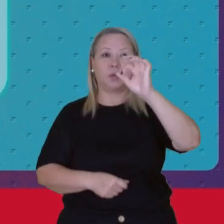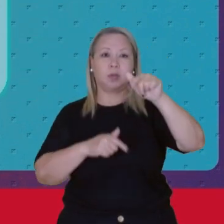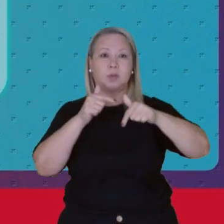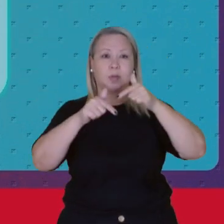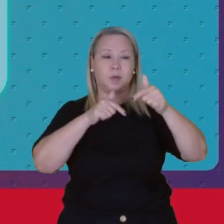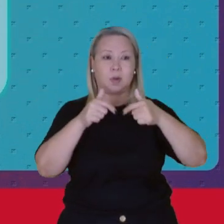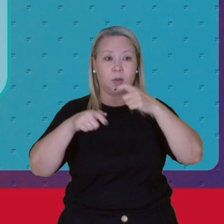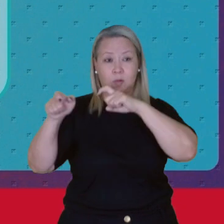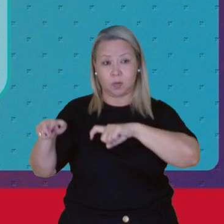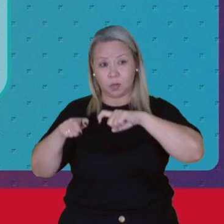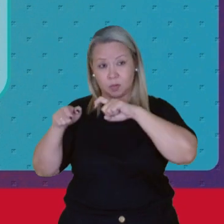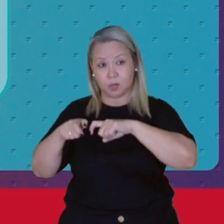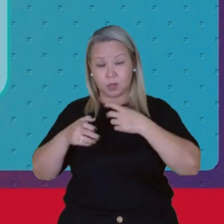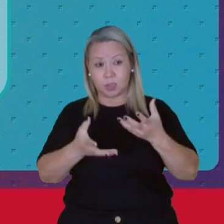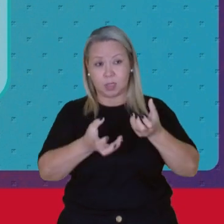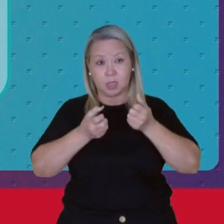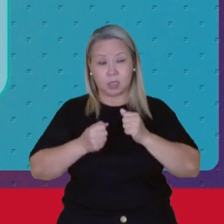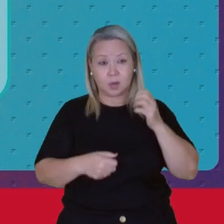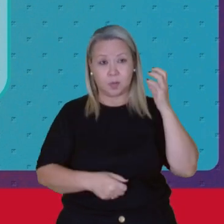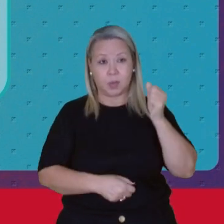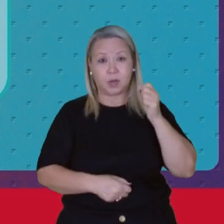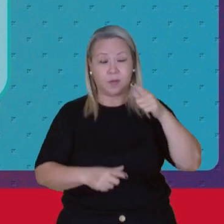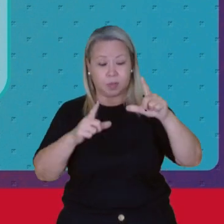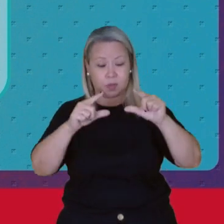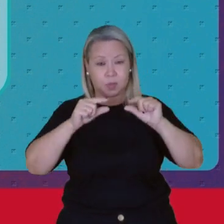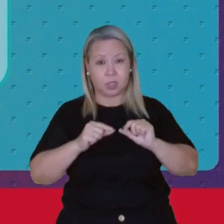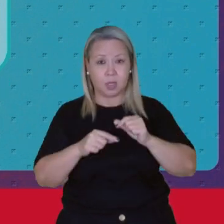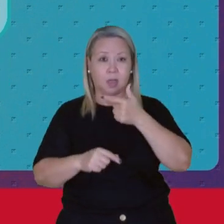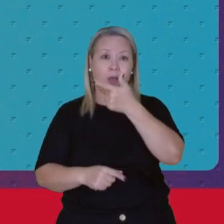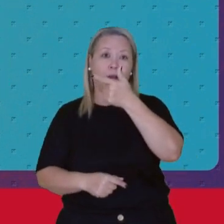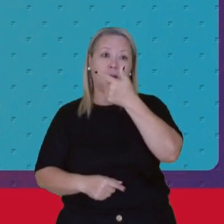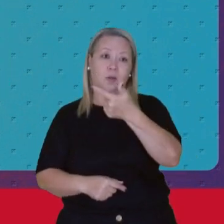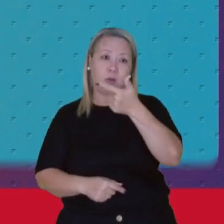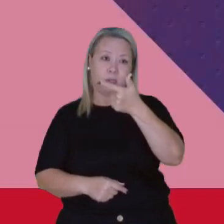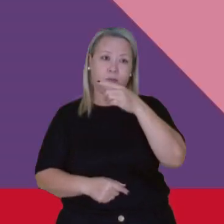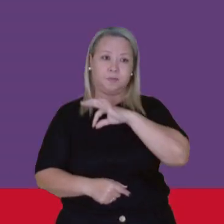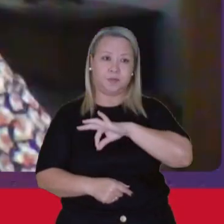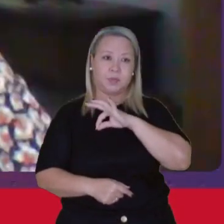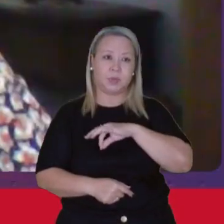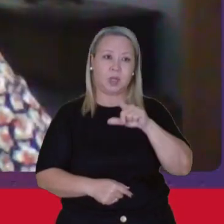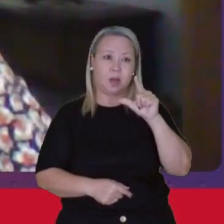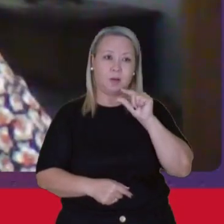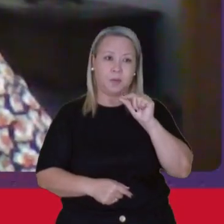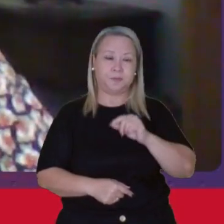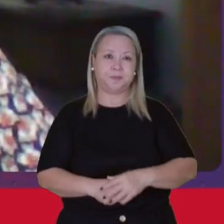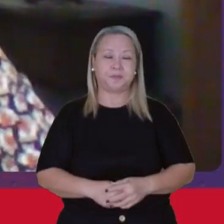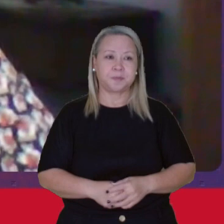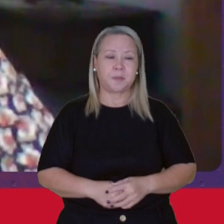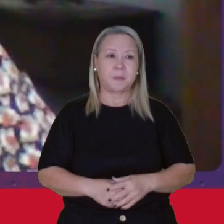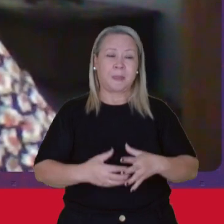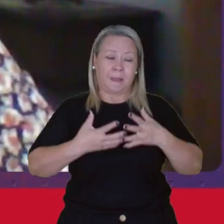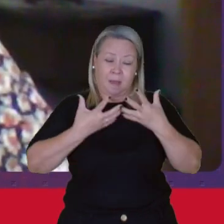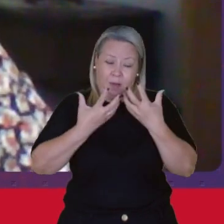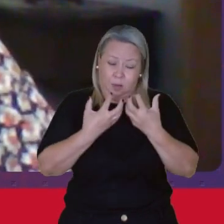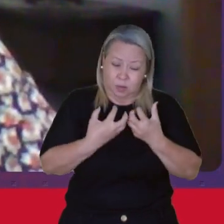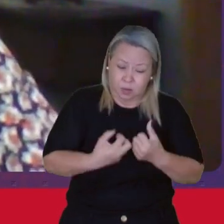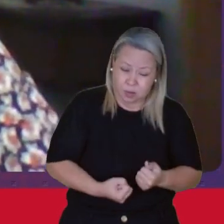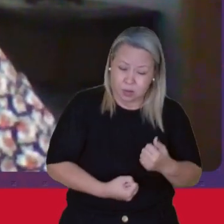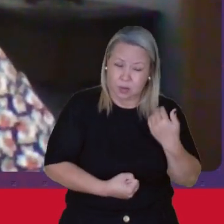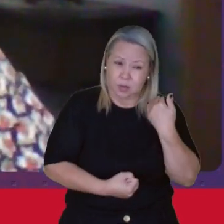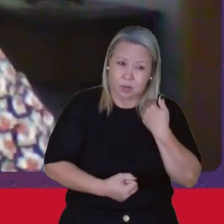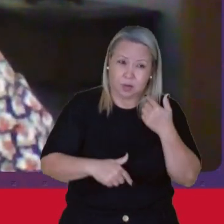trabalhadores Rurais Receberam benefícios Inferiores A dois salários mínimos A sobrecarga Do trabalho